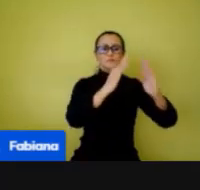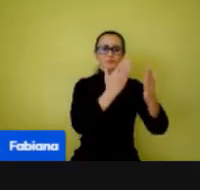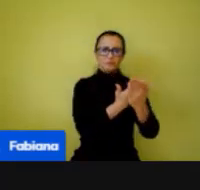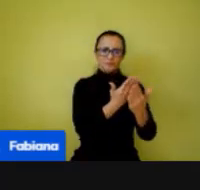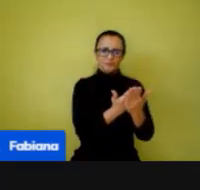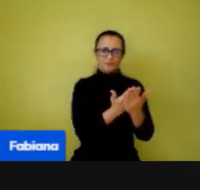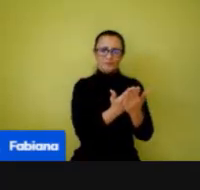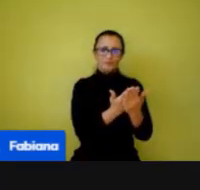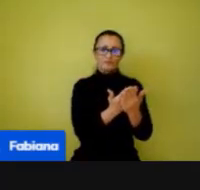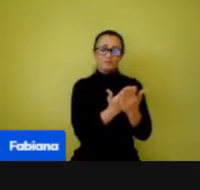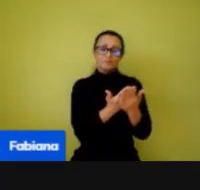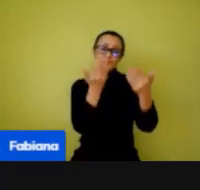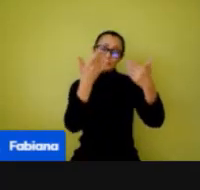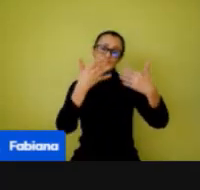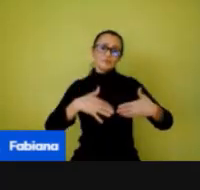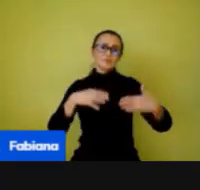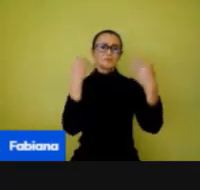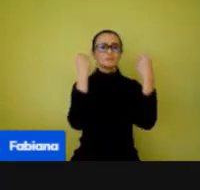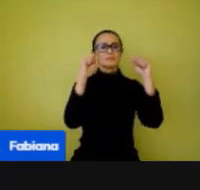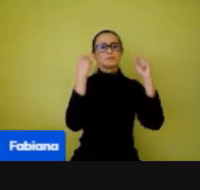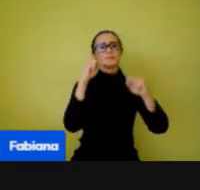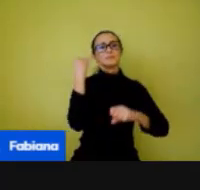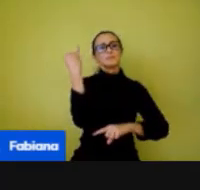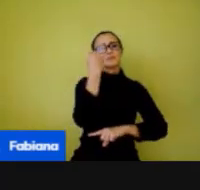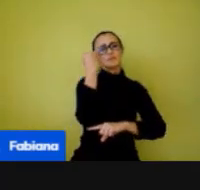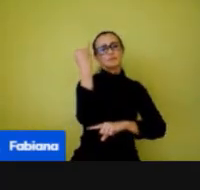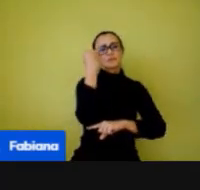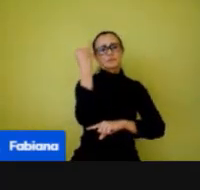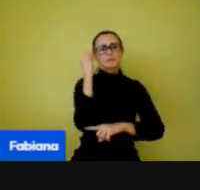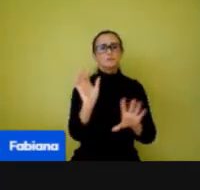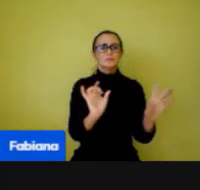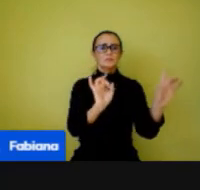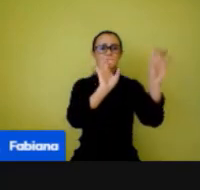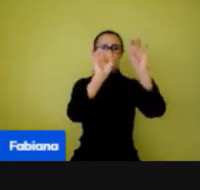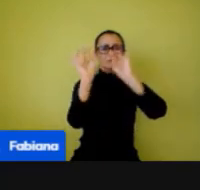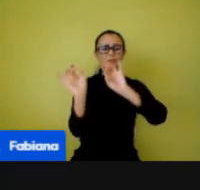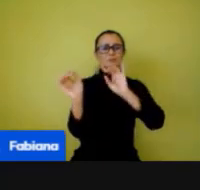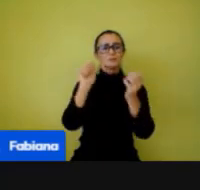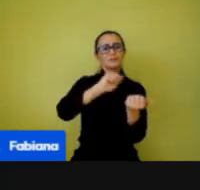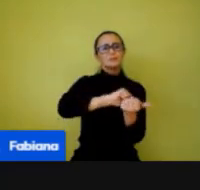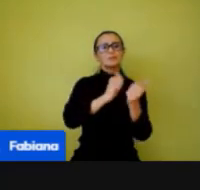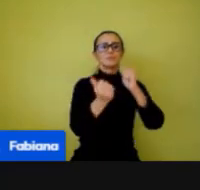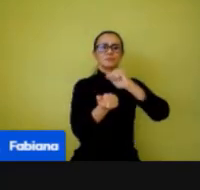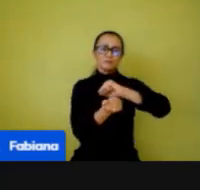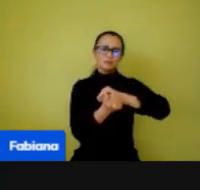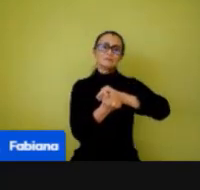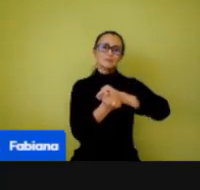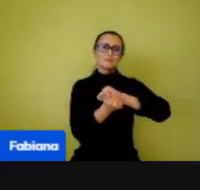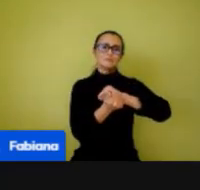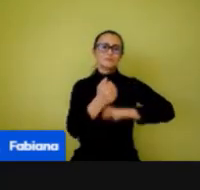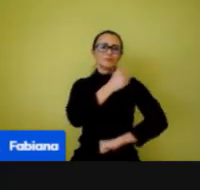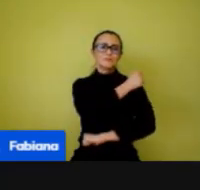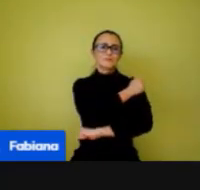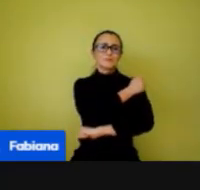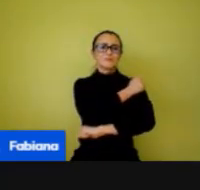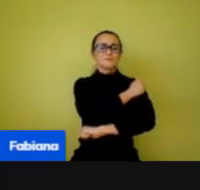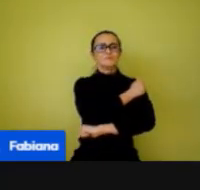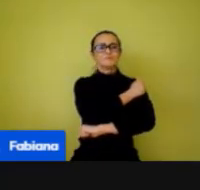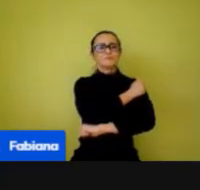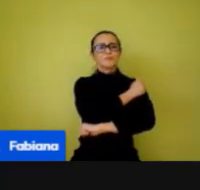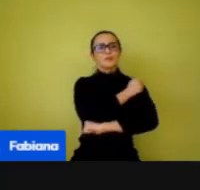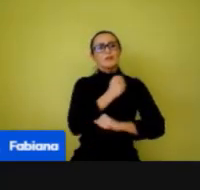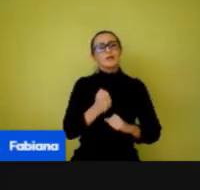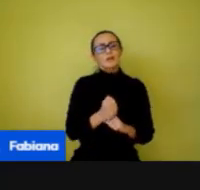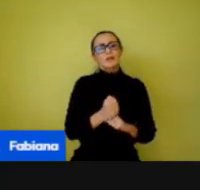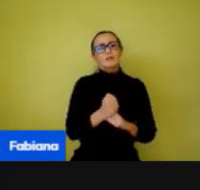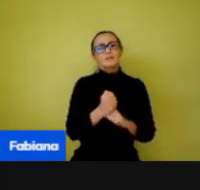educação física vai ser muito importante, principalmente na questão de adaptação dos nossos alunos. Eu gostaria muito de agradecer a